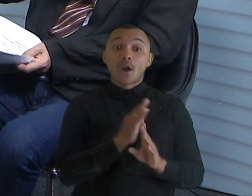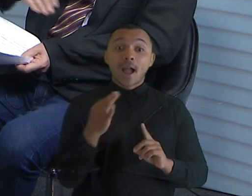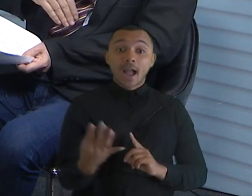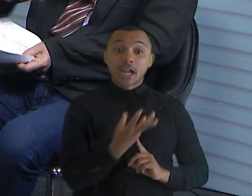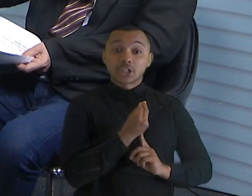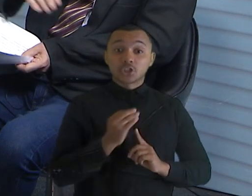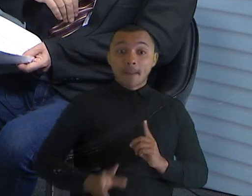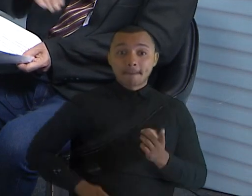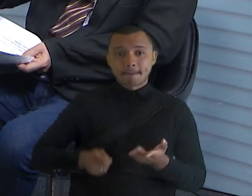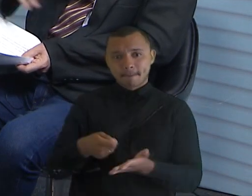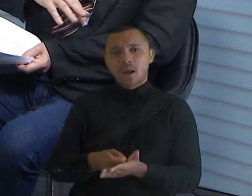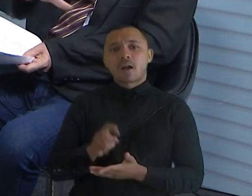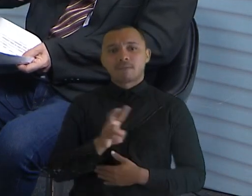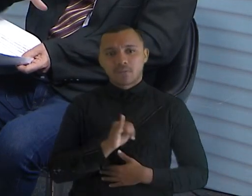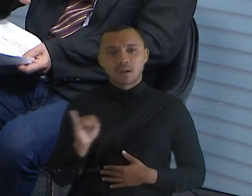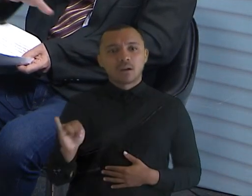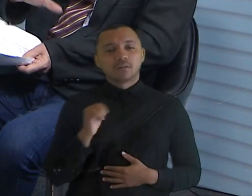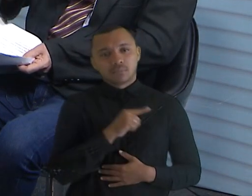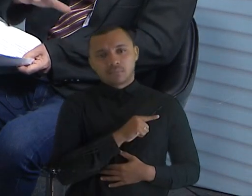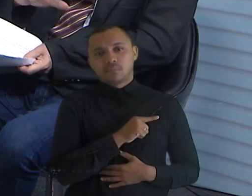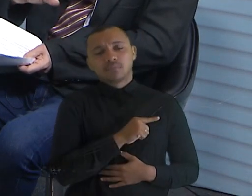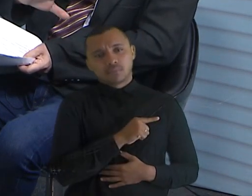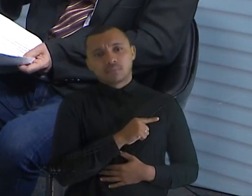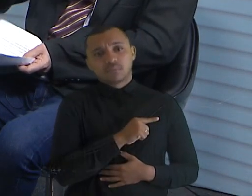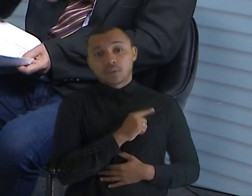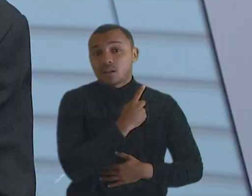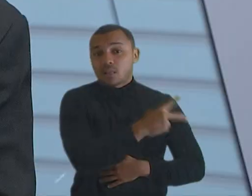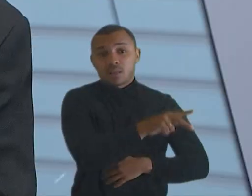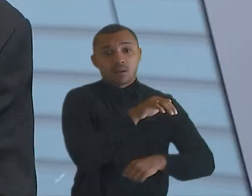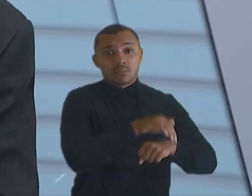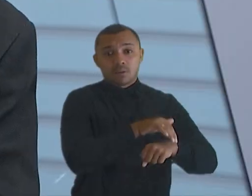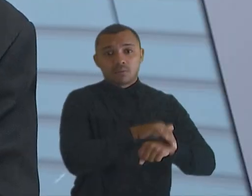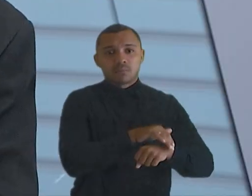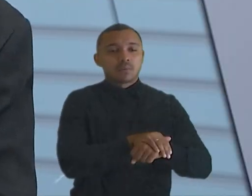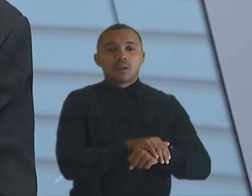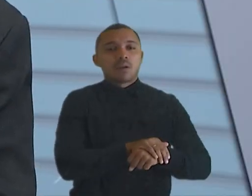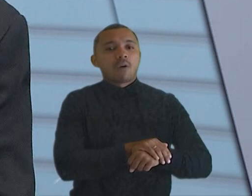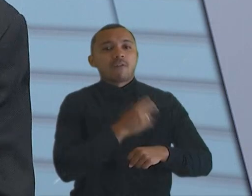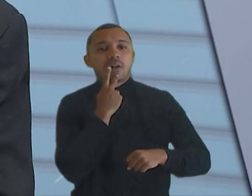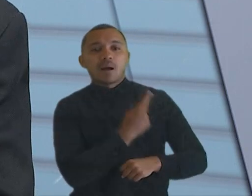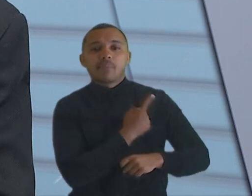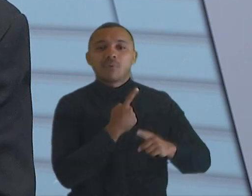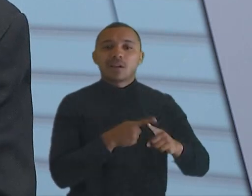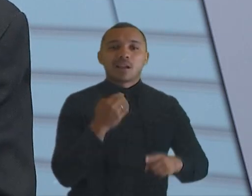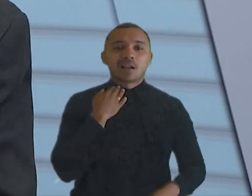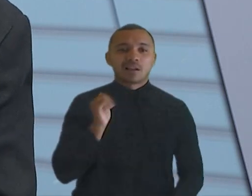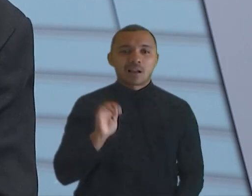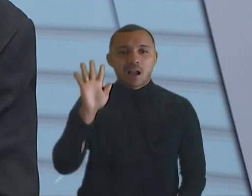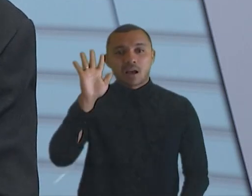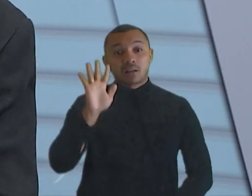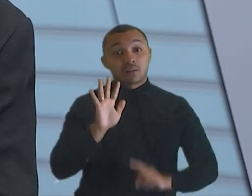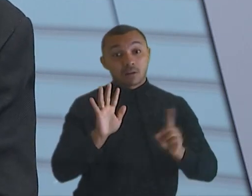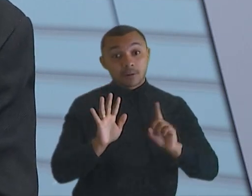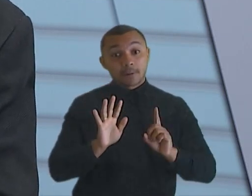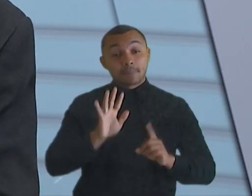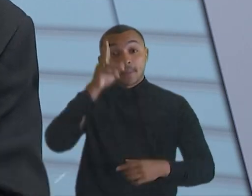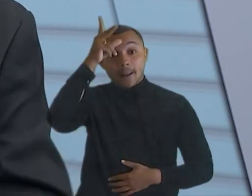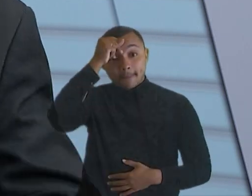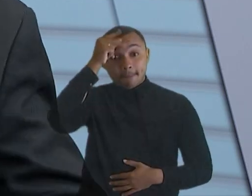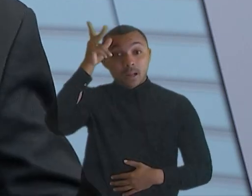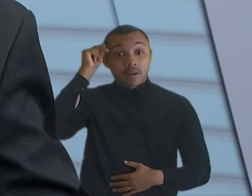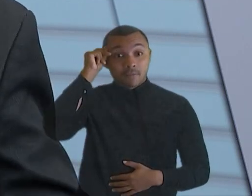artista ele cobra, ele tem, enfim, estou aqui questionando o cachê de alinhão, mas cabe às prefeituras